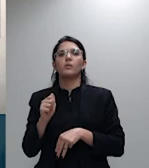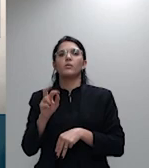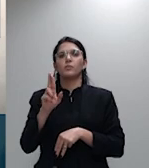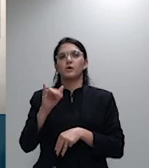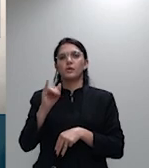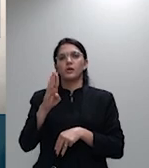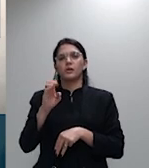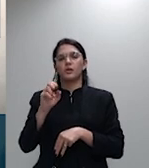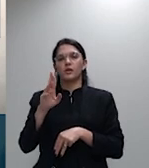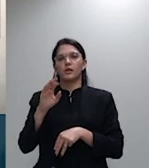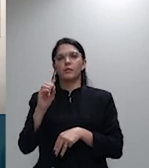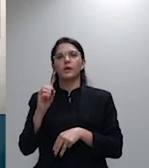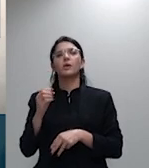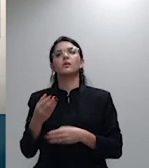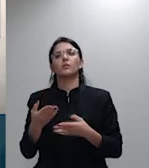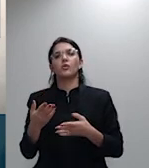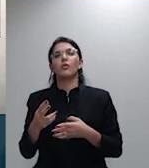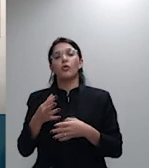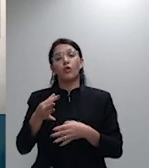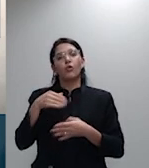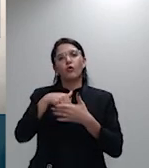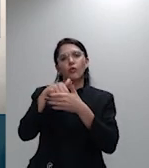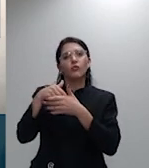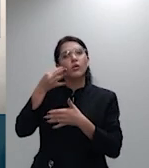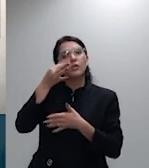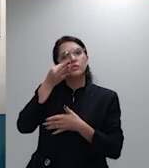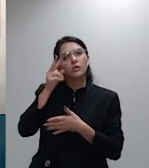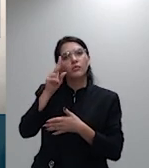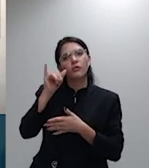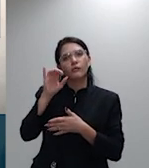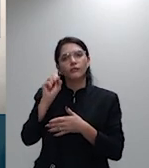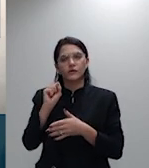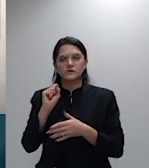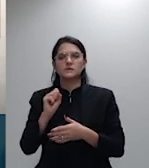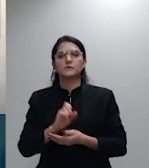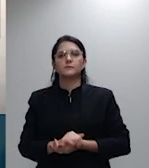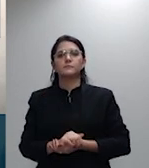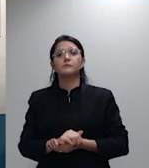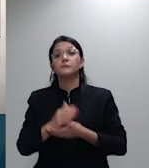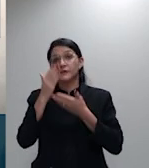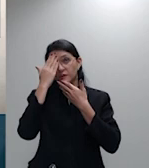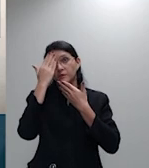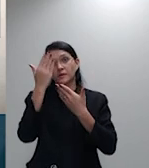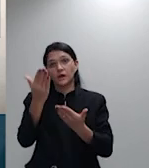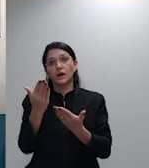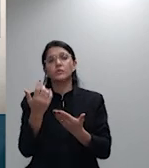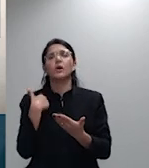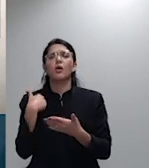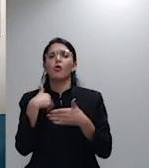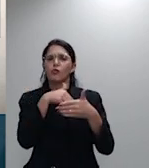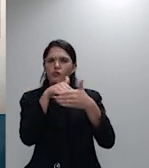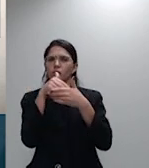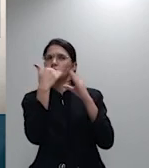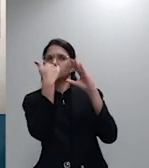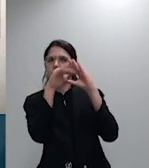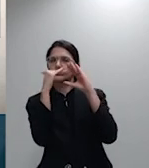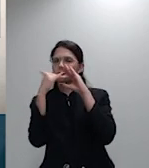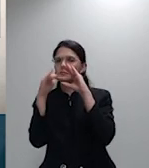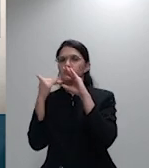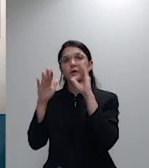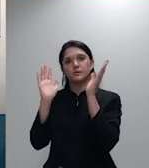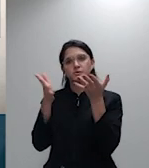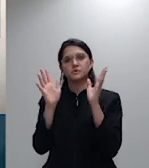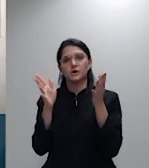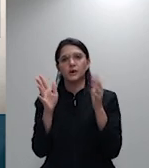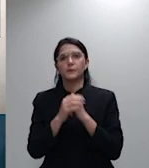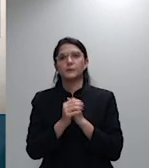presidente eu já passei antecipei o meu voto aos colegas e o meu voto segue a